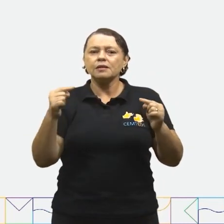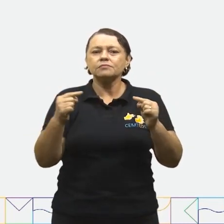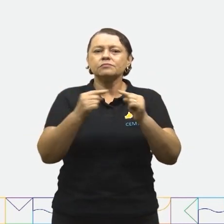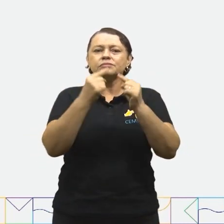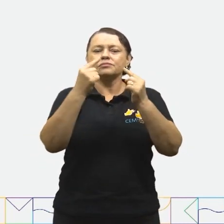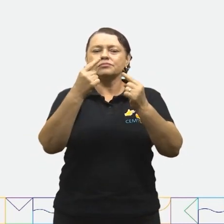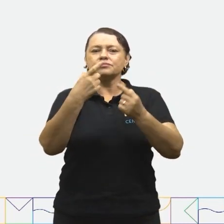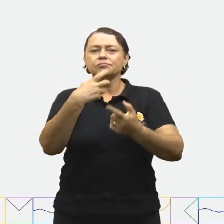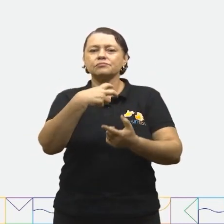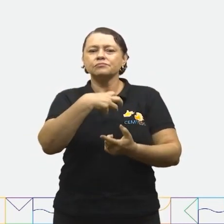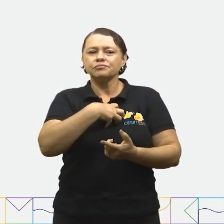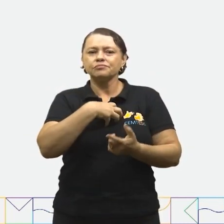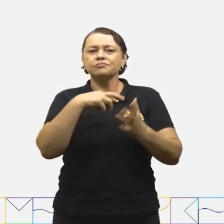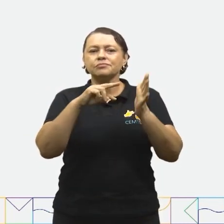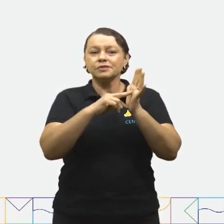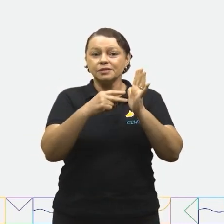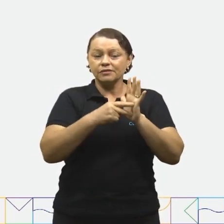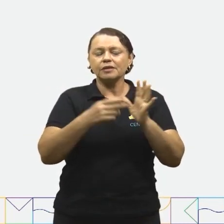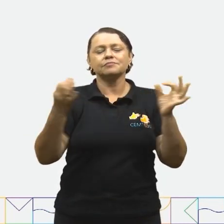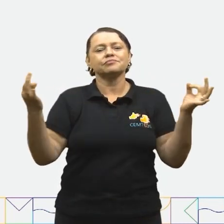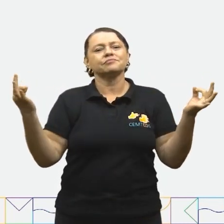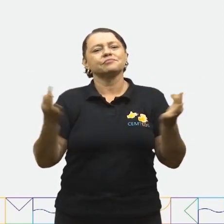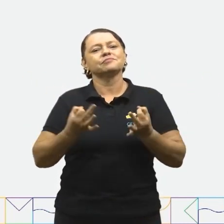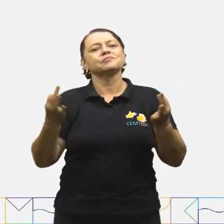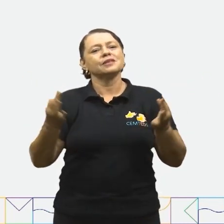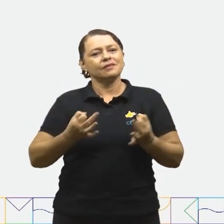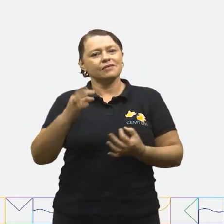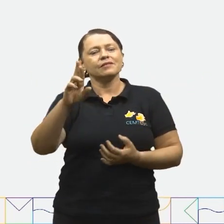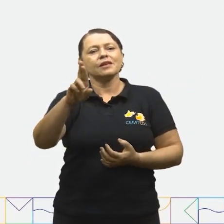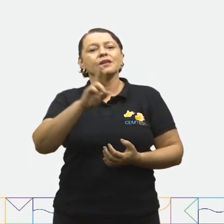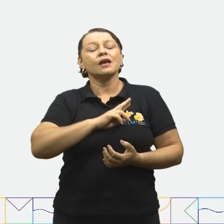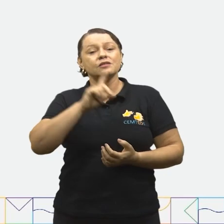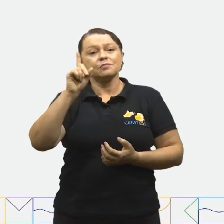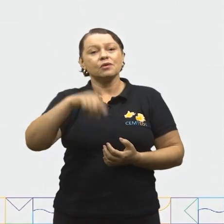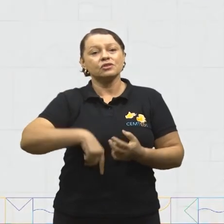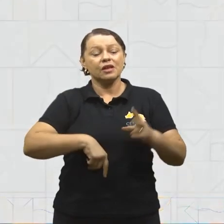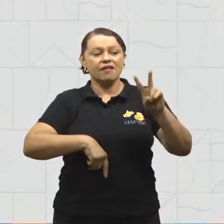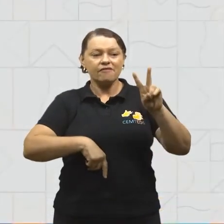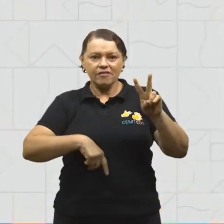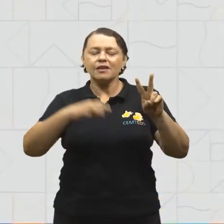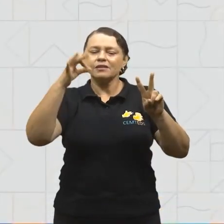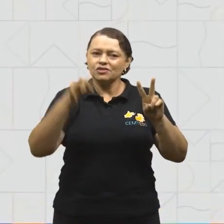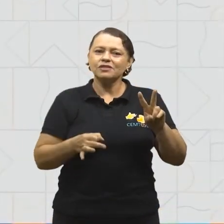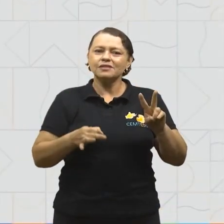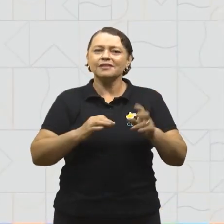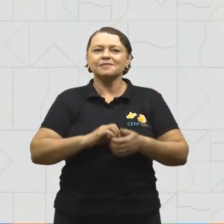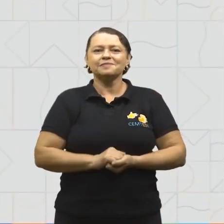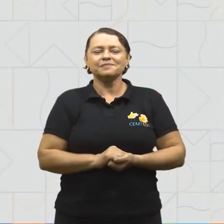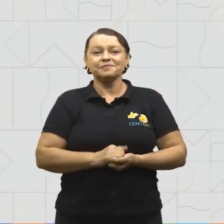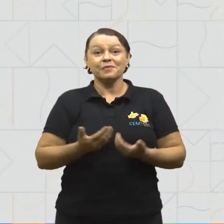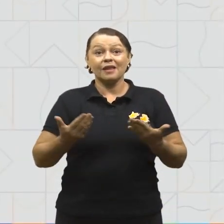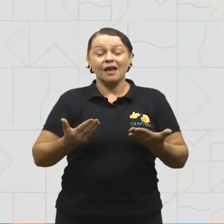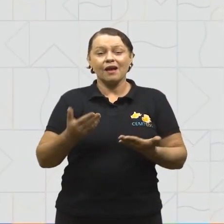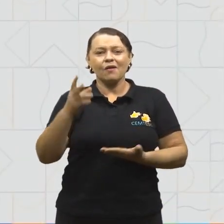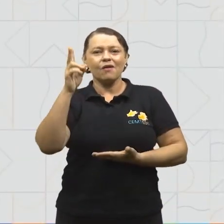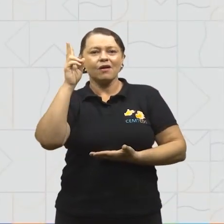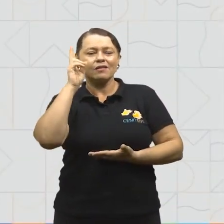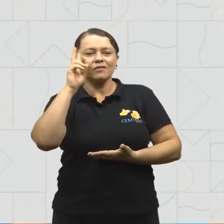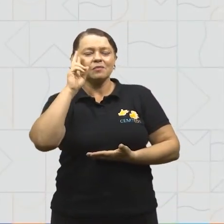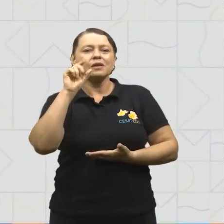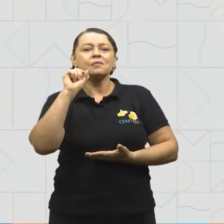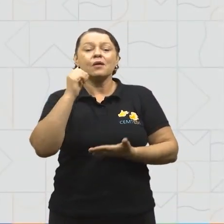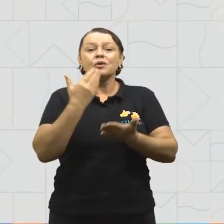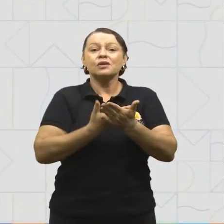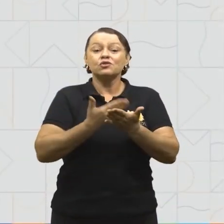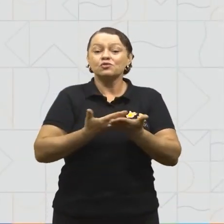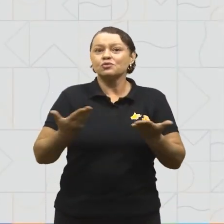Isso mesmo, perfeito. A resposta é V para verdadeiro. Agora, vamos lembrar um pouco do que